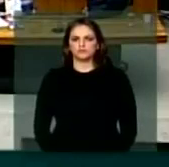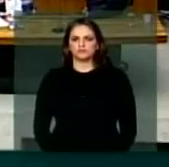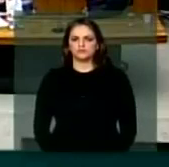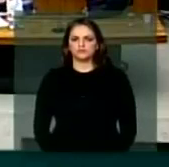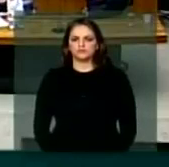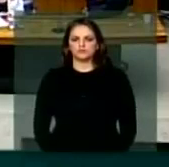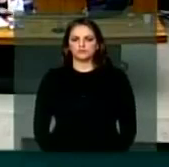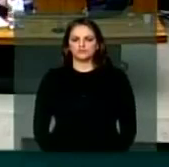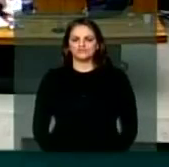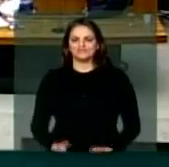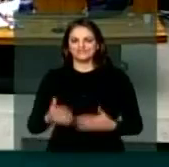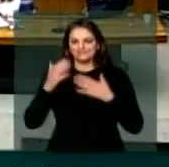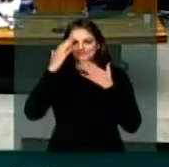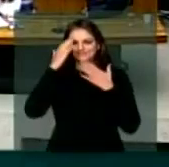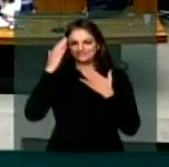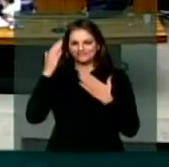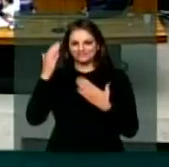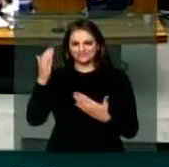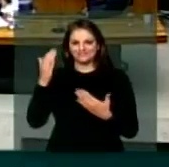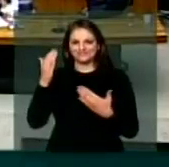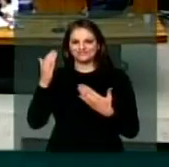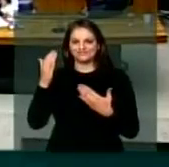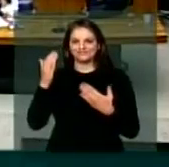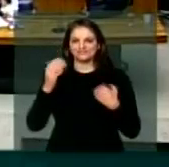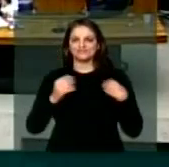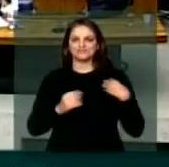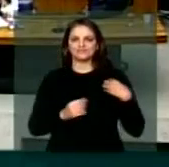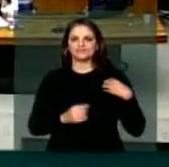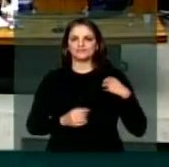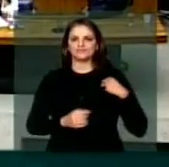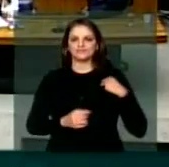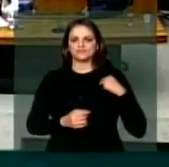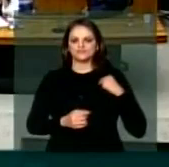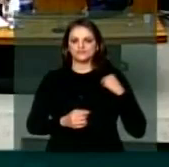Obrigado. Vocês estão ouvindo?